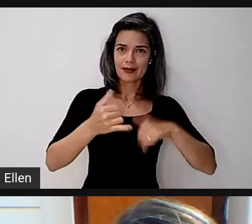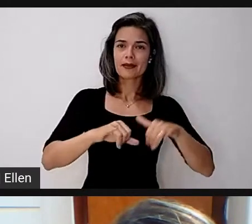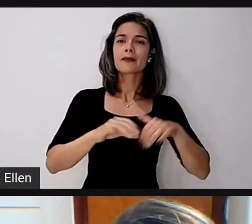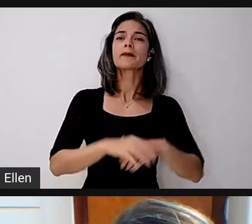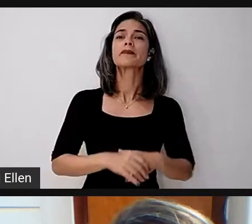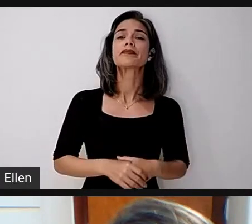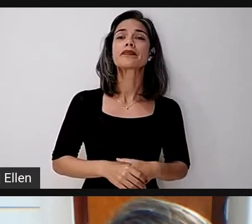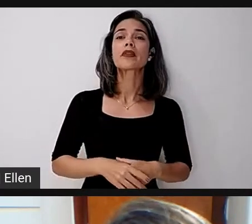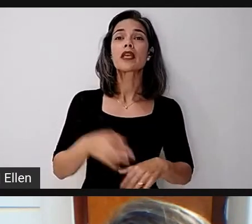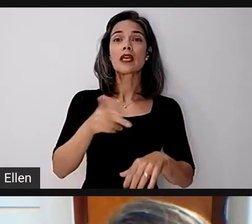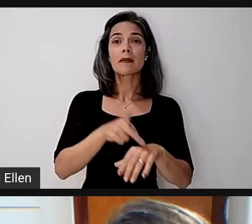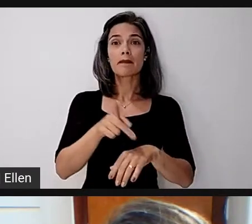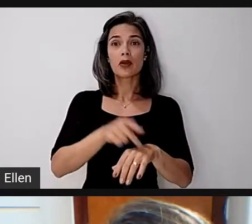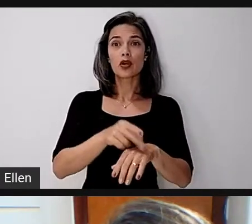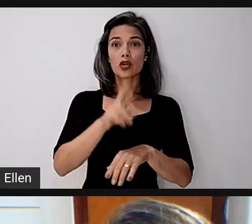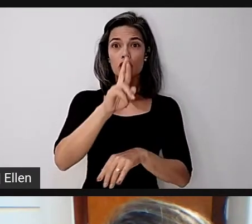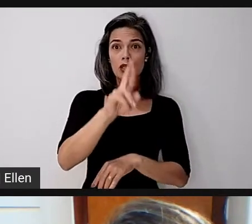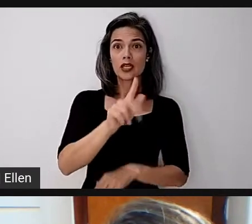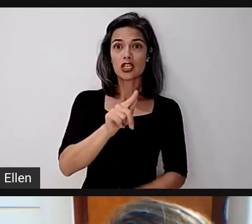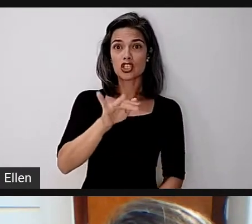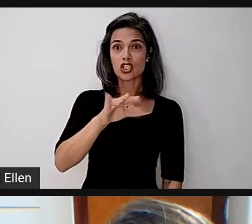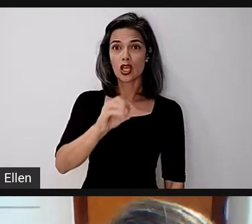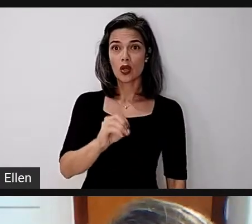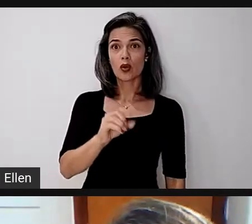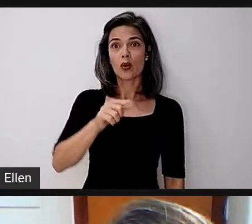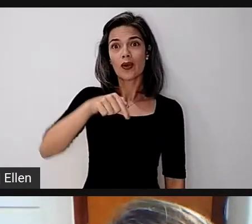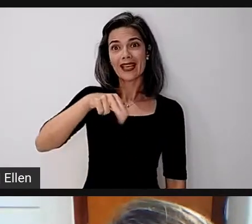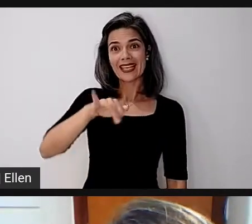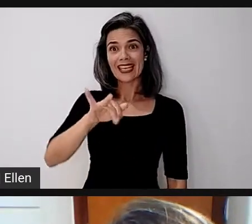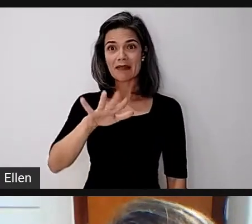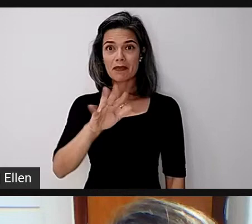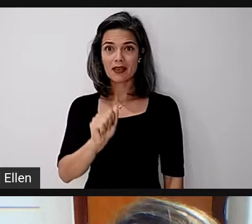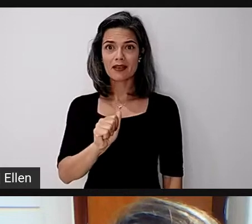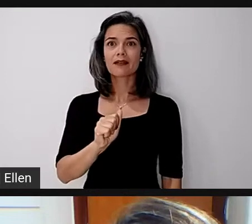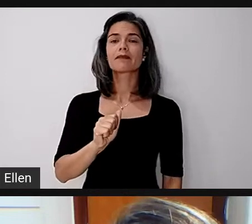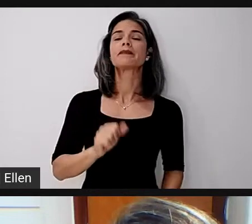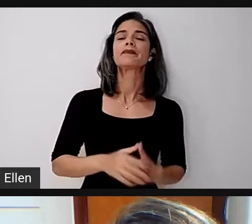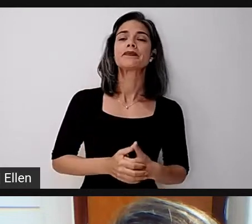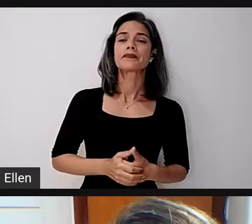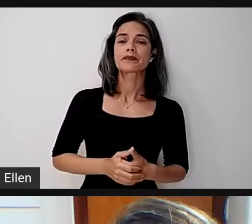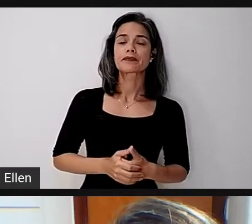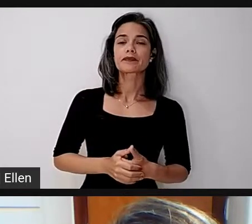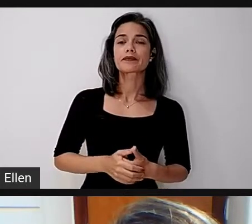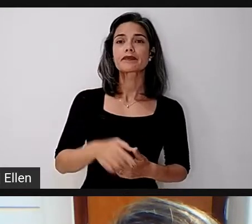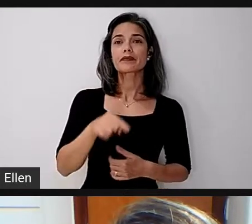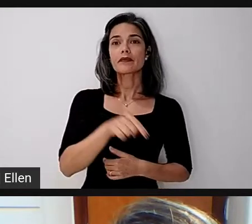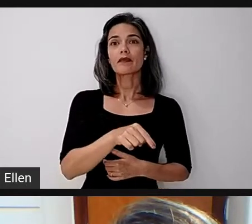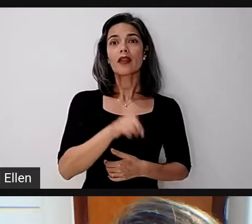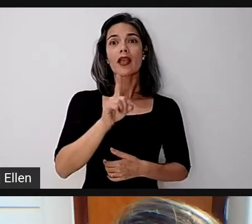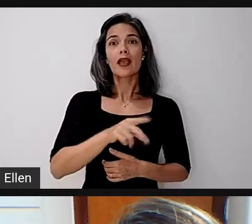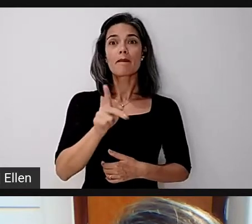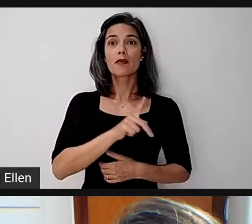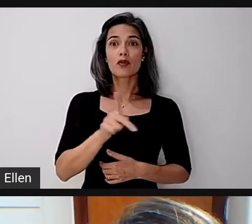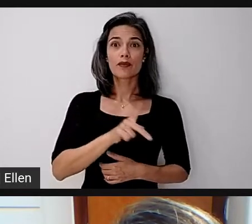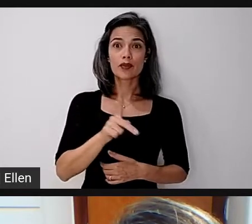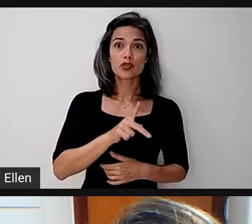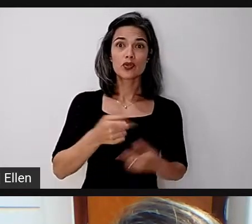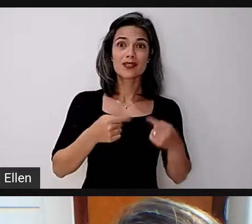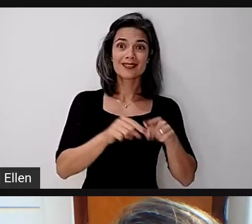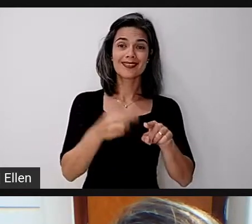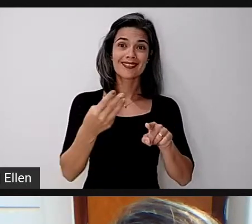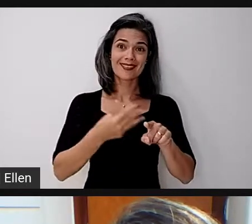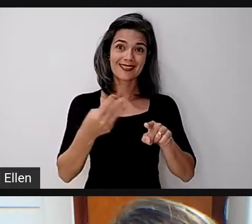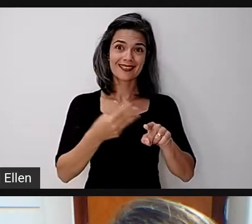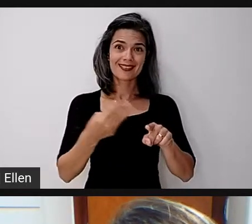pós-doutor em Geoquímica Orgânica. Atualmente é professora associada três da Universidade Federal do